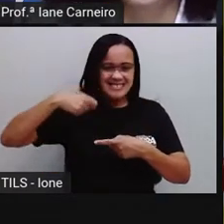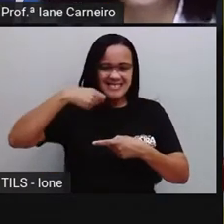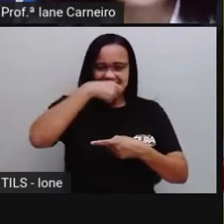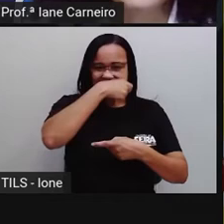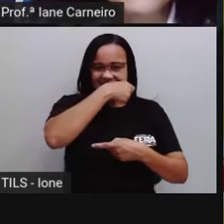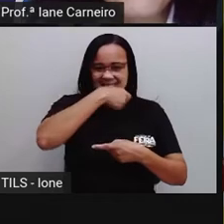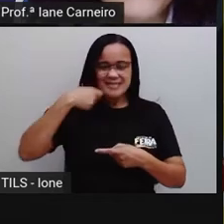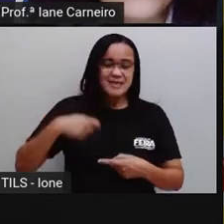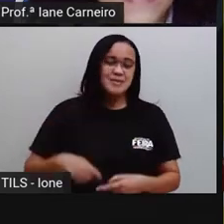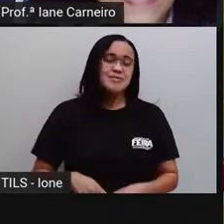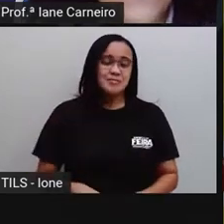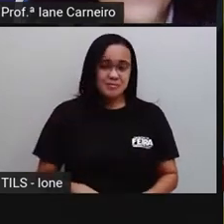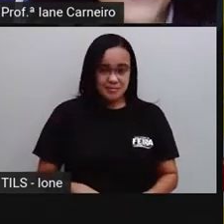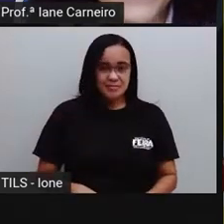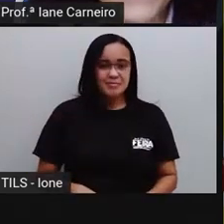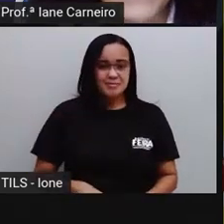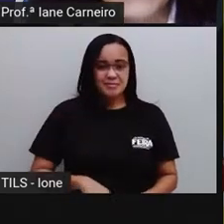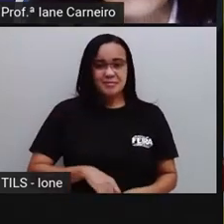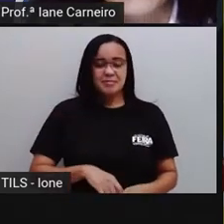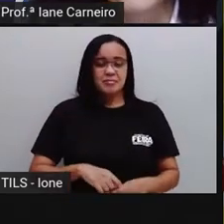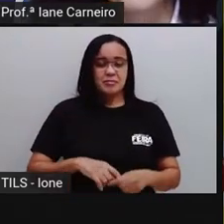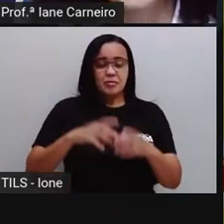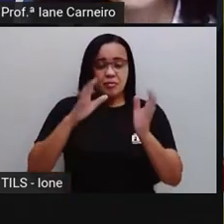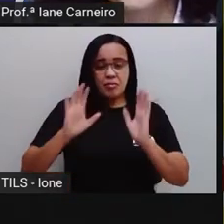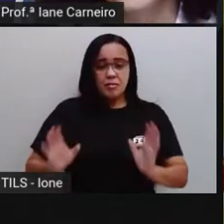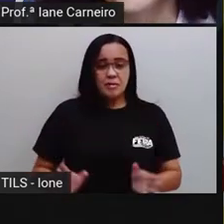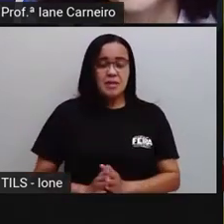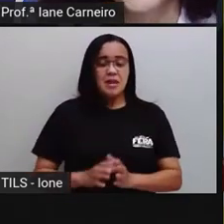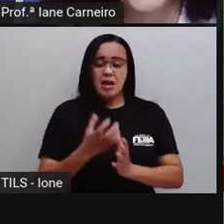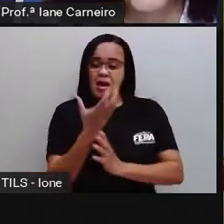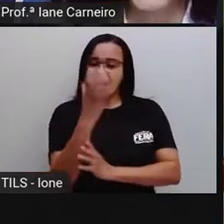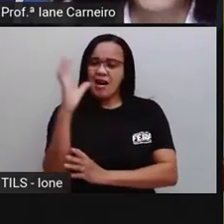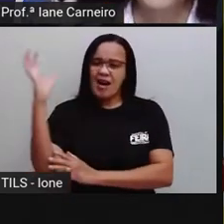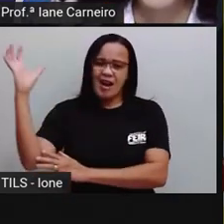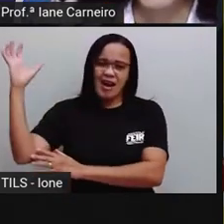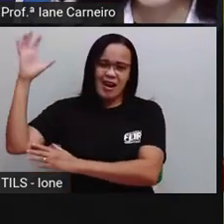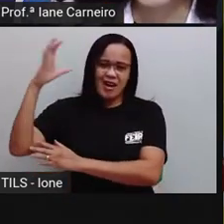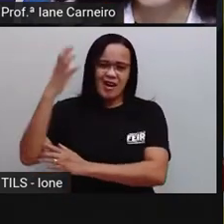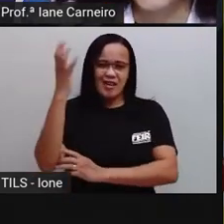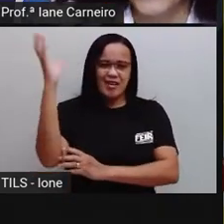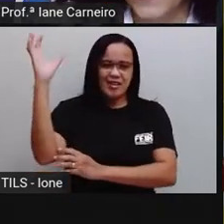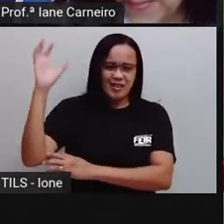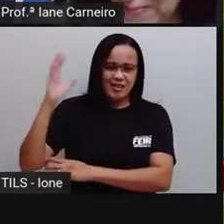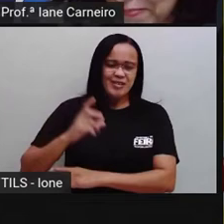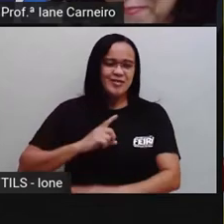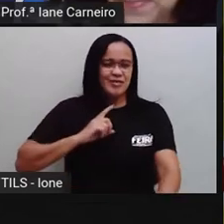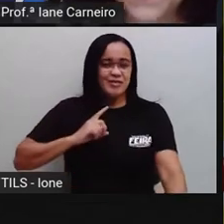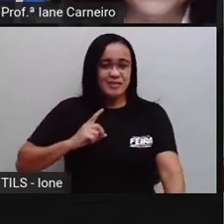E debaixo da árvore, é gostoso encontrar um presente.